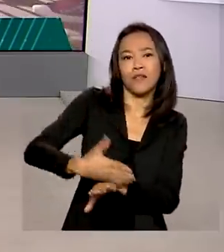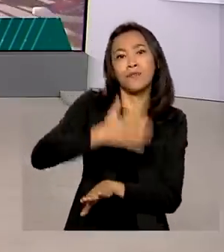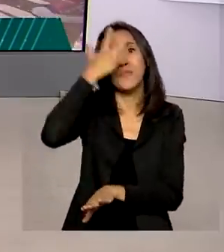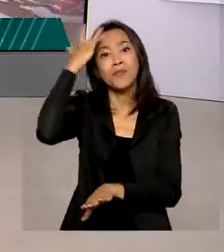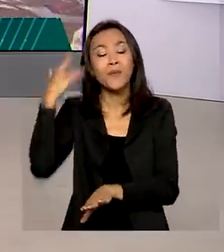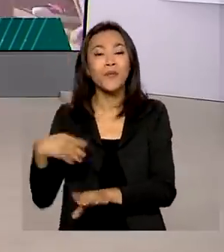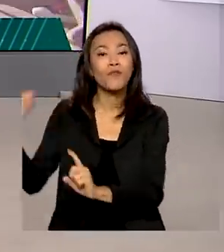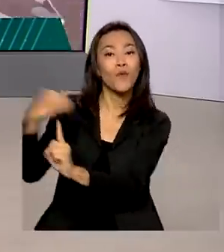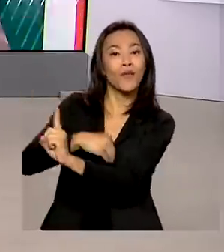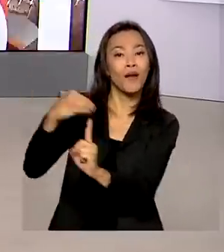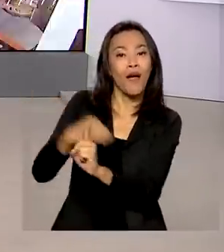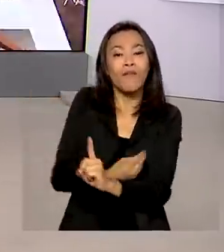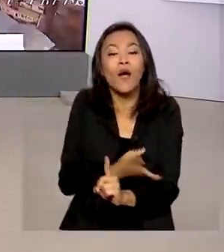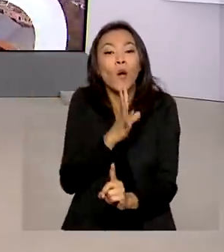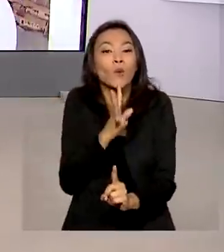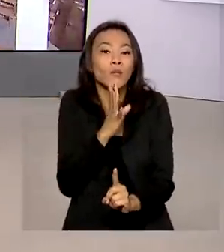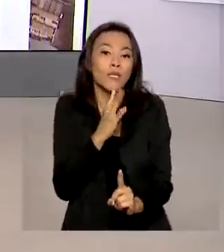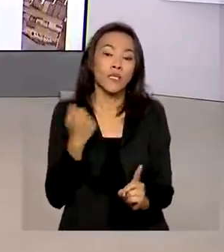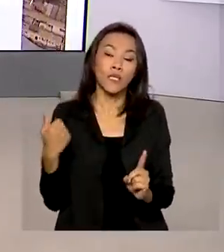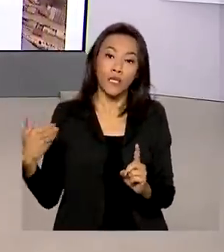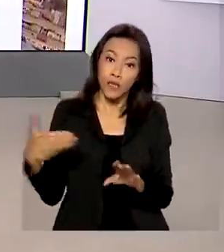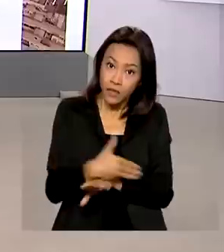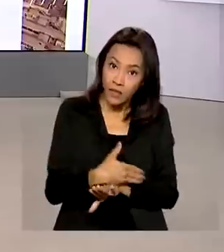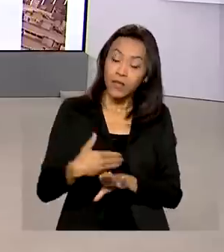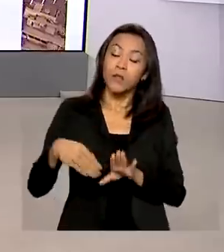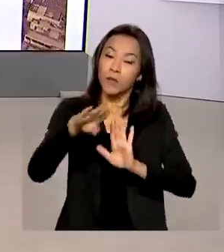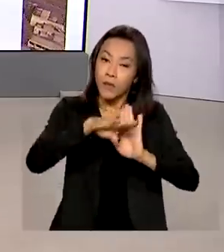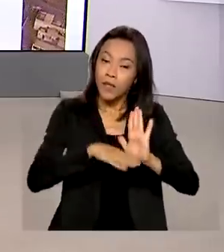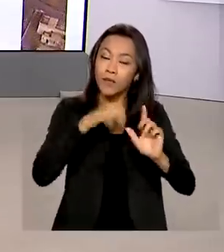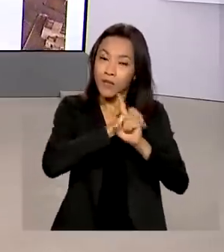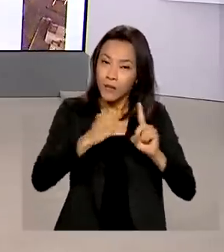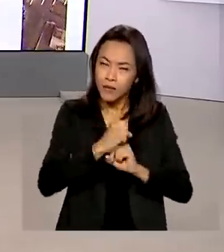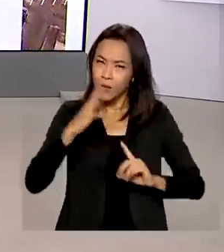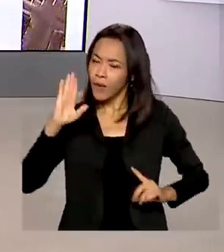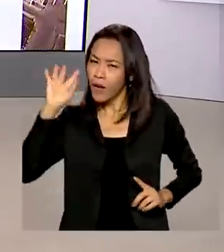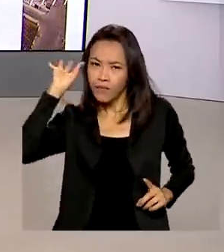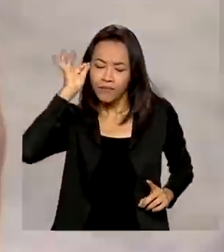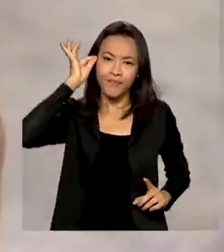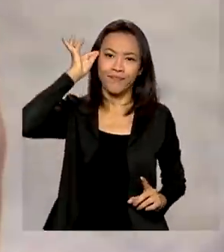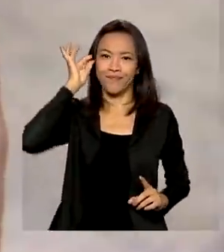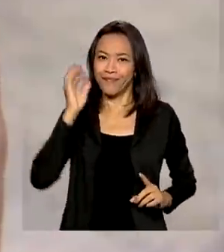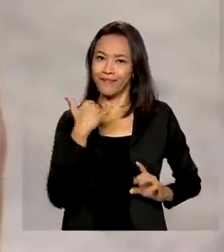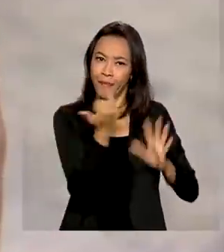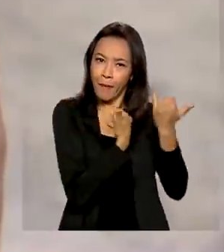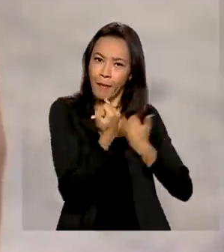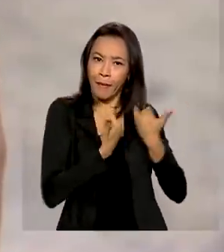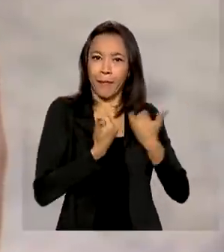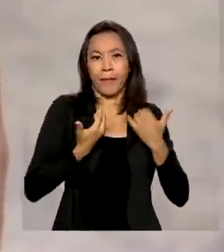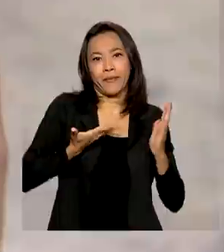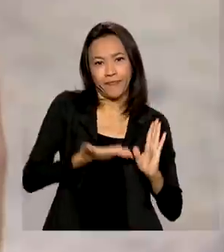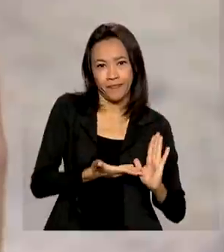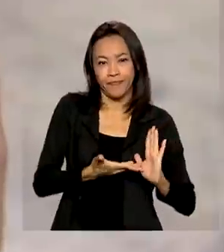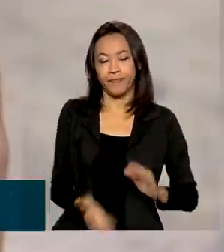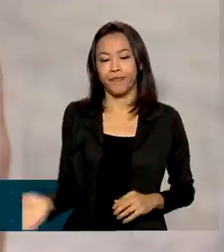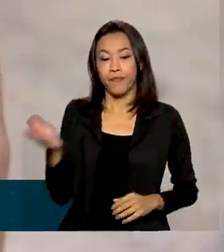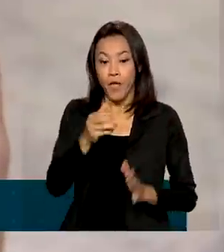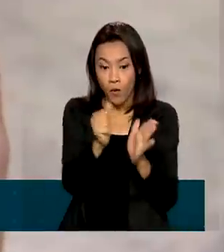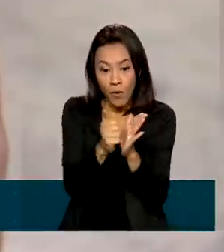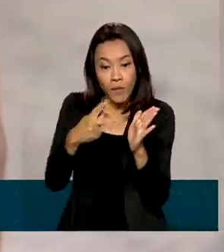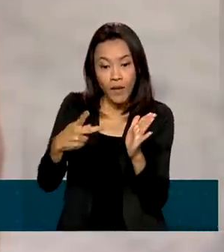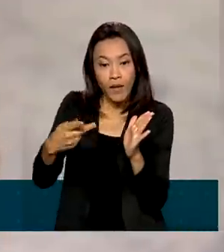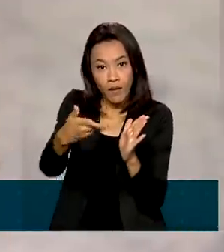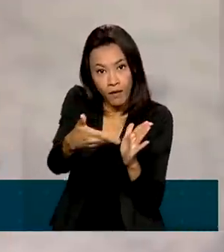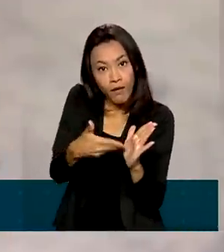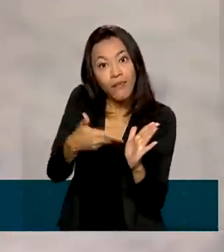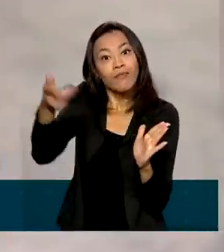vulneráveis a programas sociais com rapidez e segurança nas informações. Com o aplicativo, os beneficiários podem